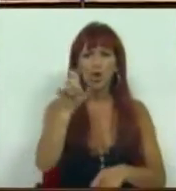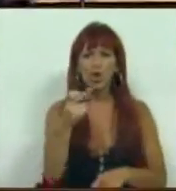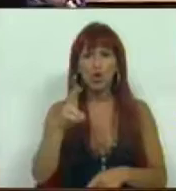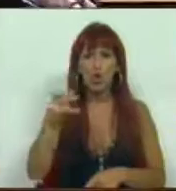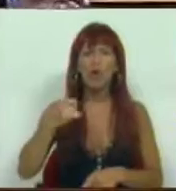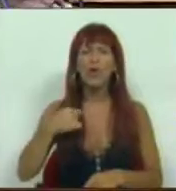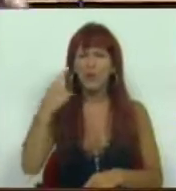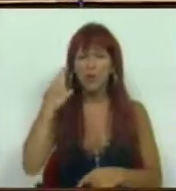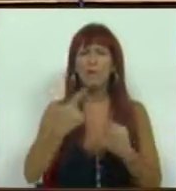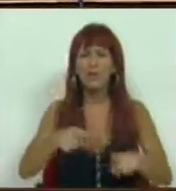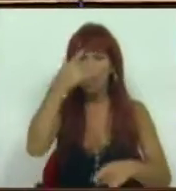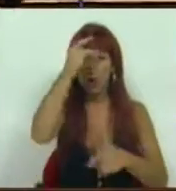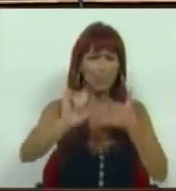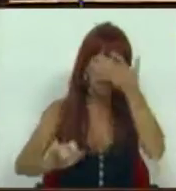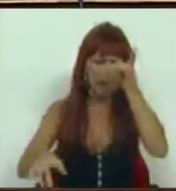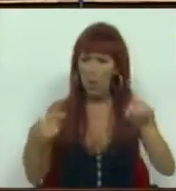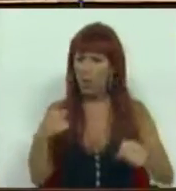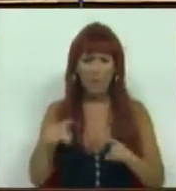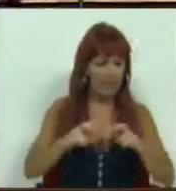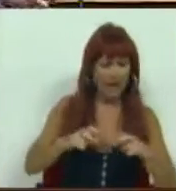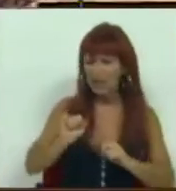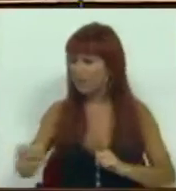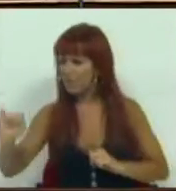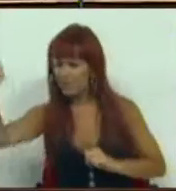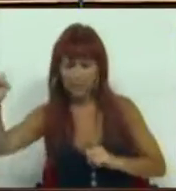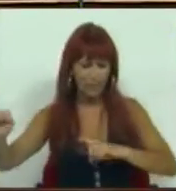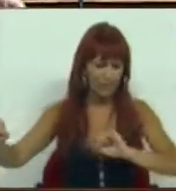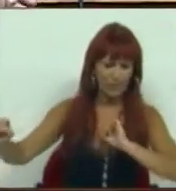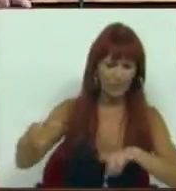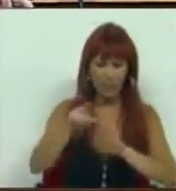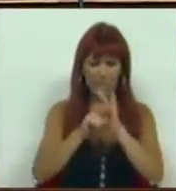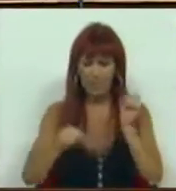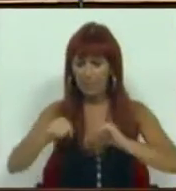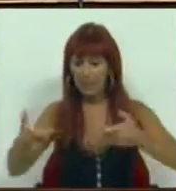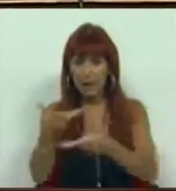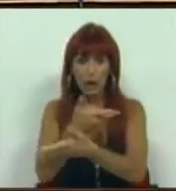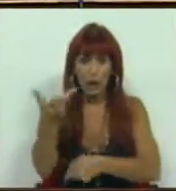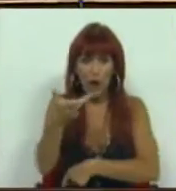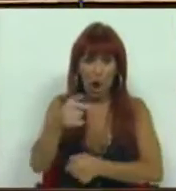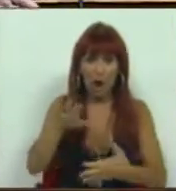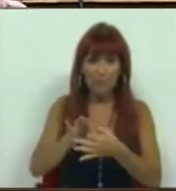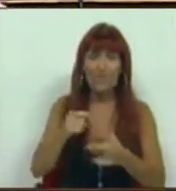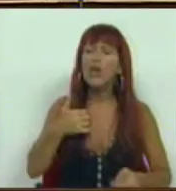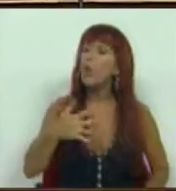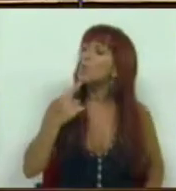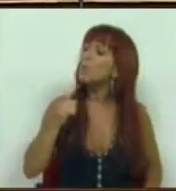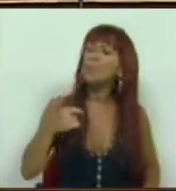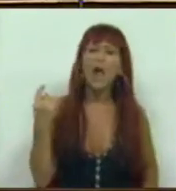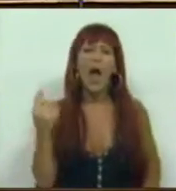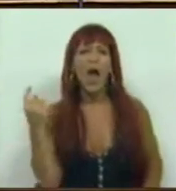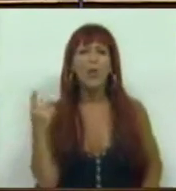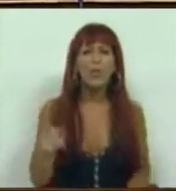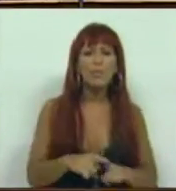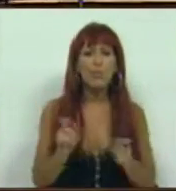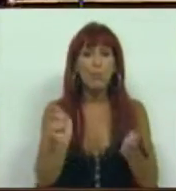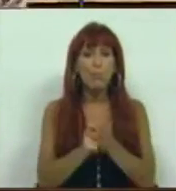nós conhecemos as diferenças da opinião que temos entre as nossas bancadas acerca do Memorando com a Troika. Eu gostaria de perguntar-lhe alguns